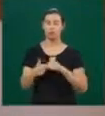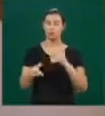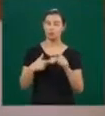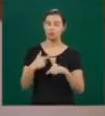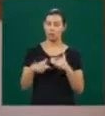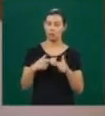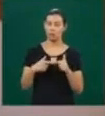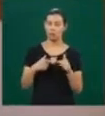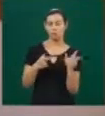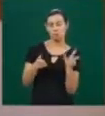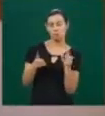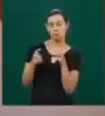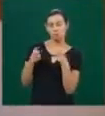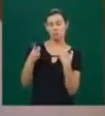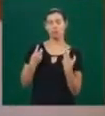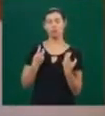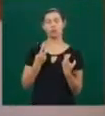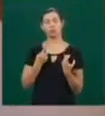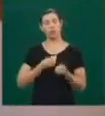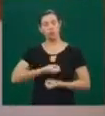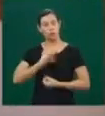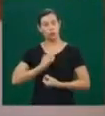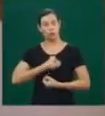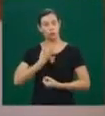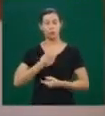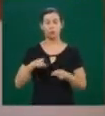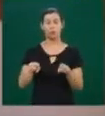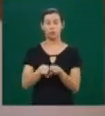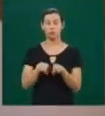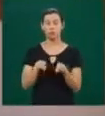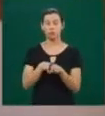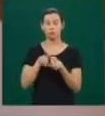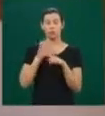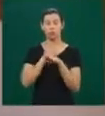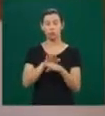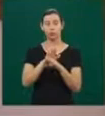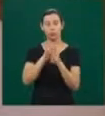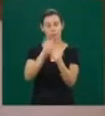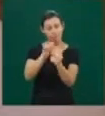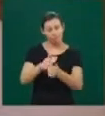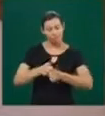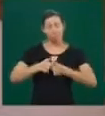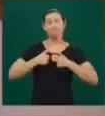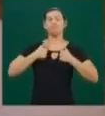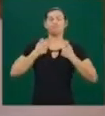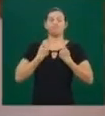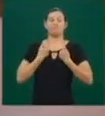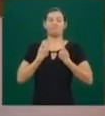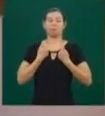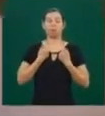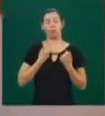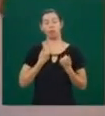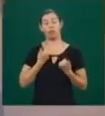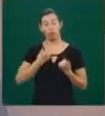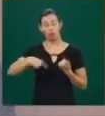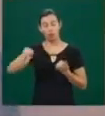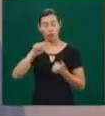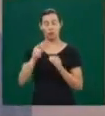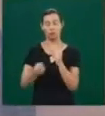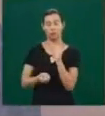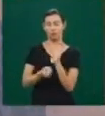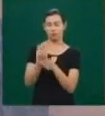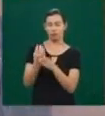aumentando a autoestima, melhorando a autoestima deles. E eles, a partir daí, vão criando e a gente vai se compartilhando, né?